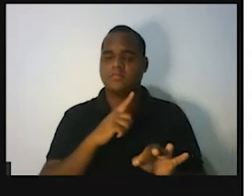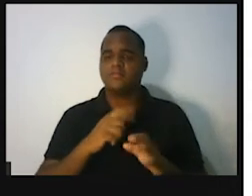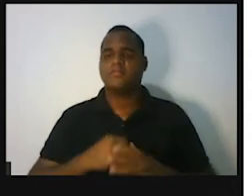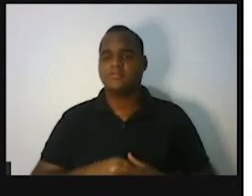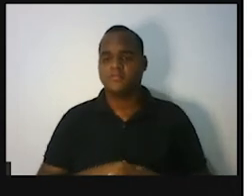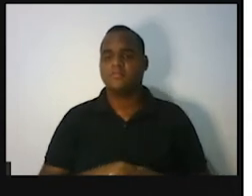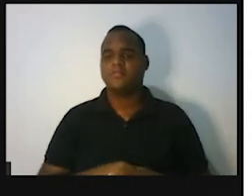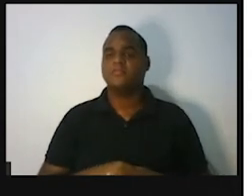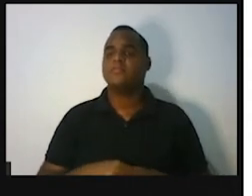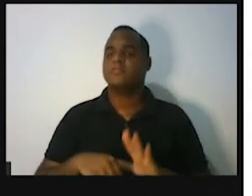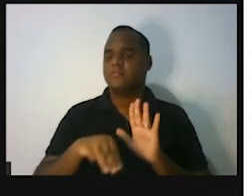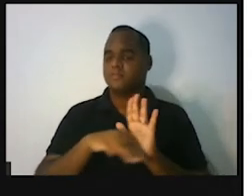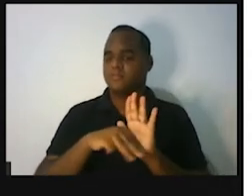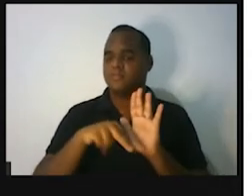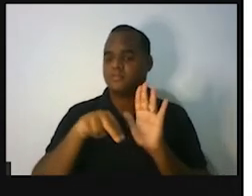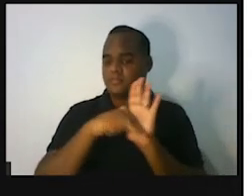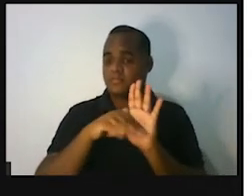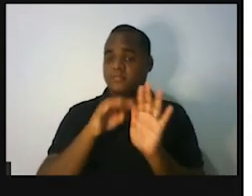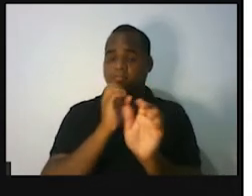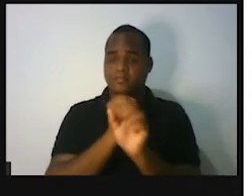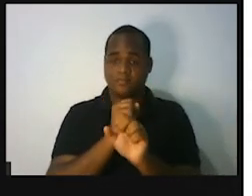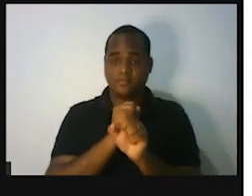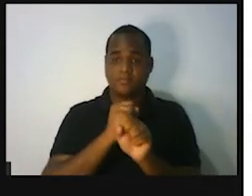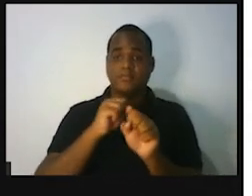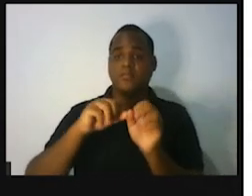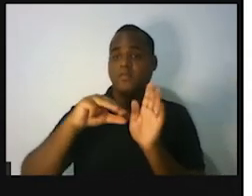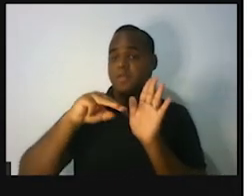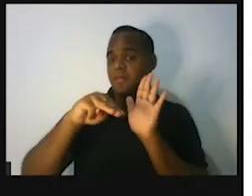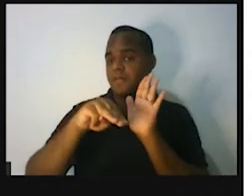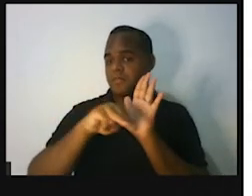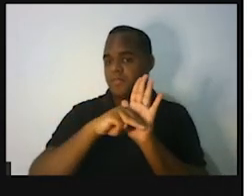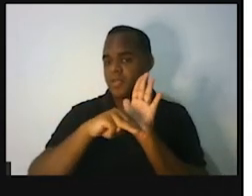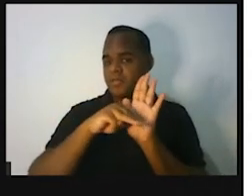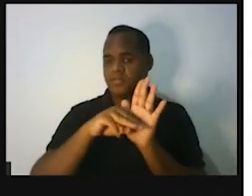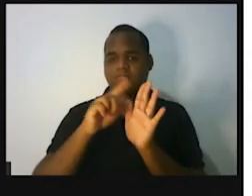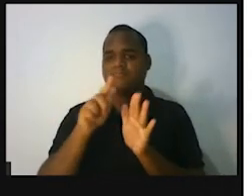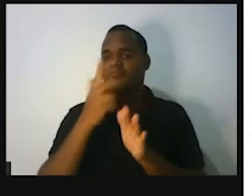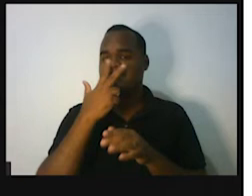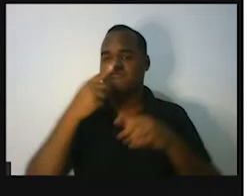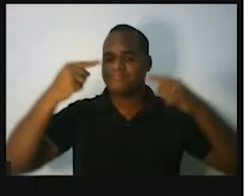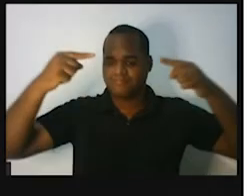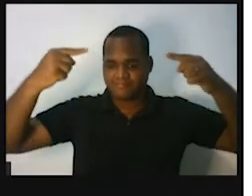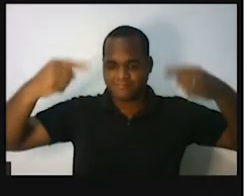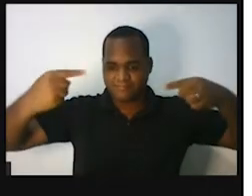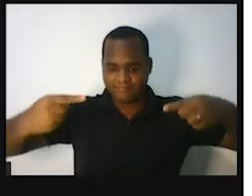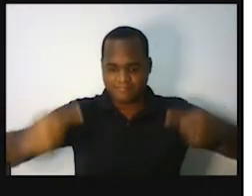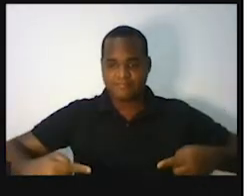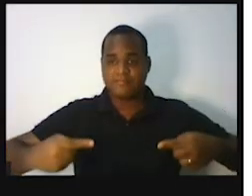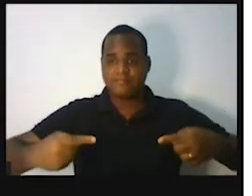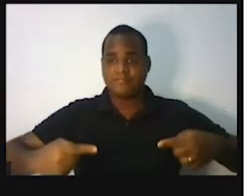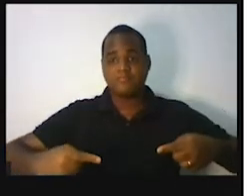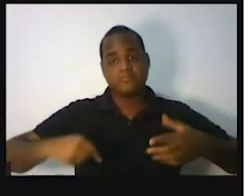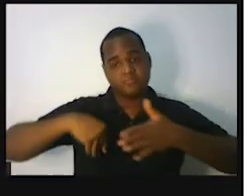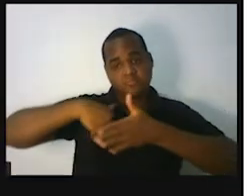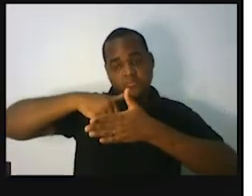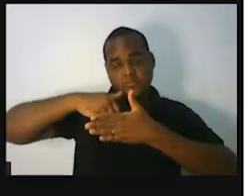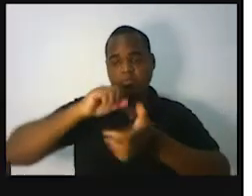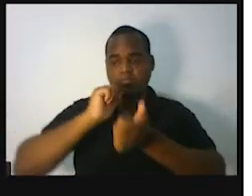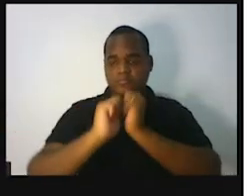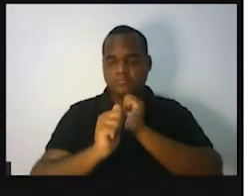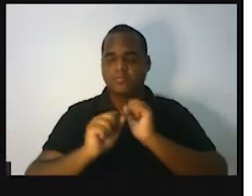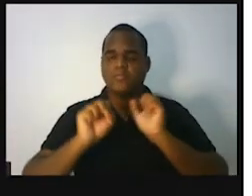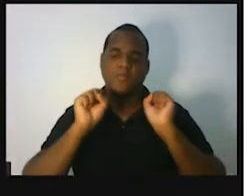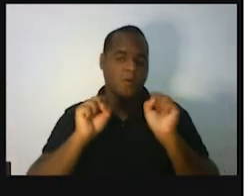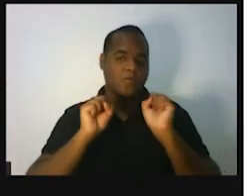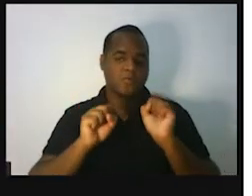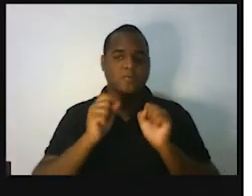da média aritmética também é usado na média de gols da rodada de um campeonato de futebol, por exemplo. Ou ele pode ser usado